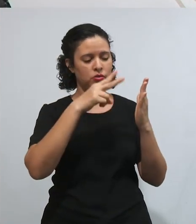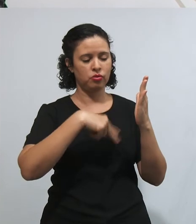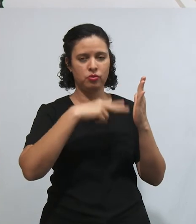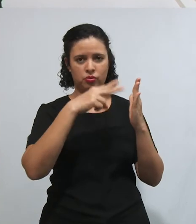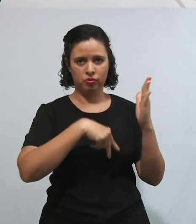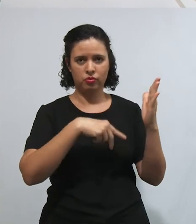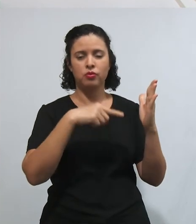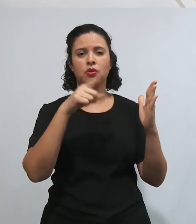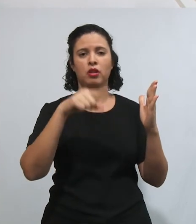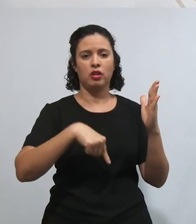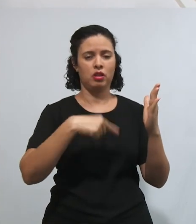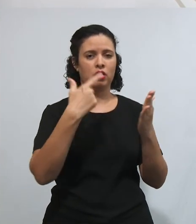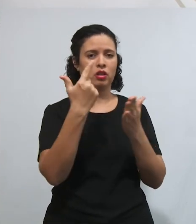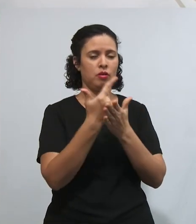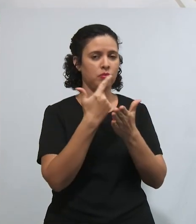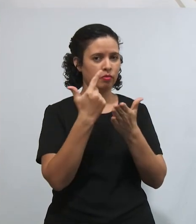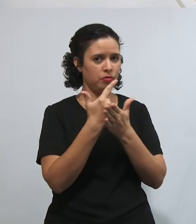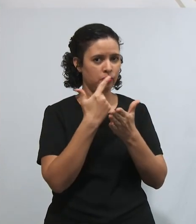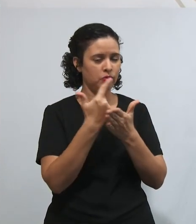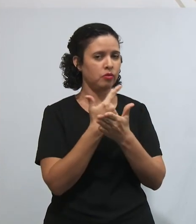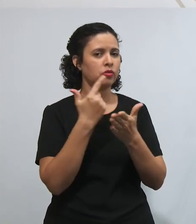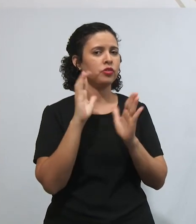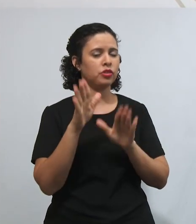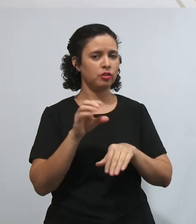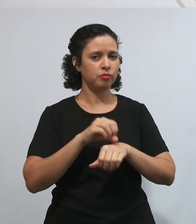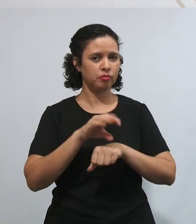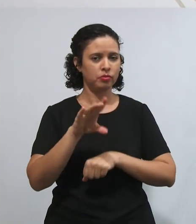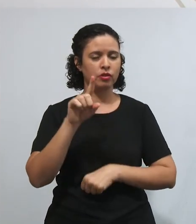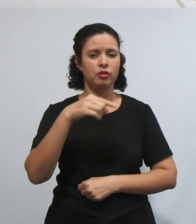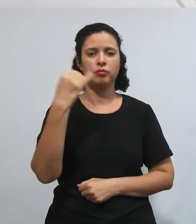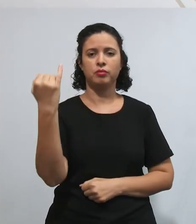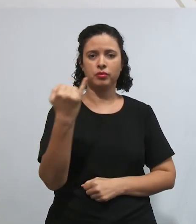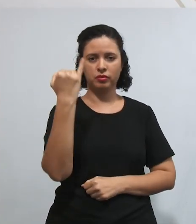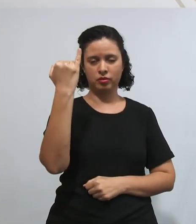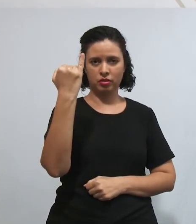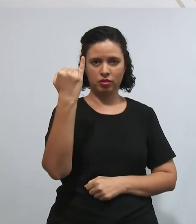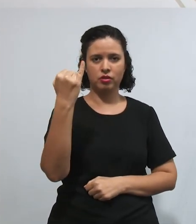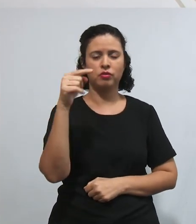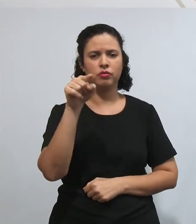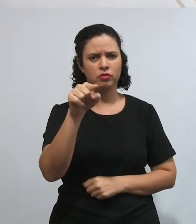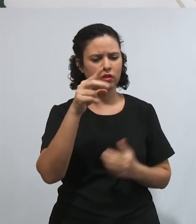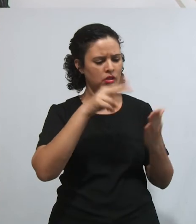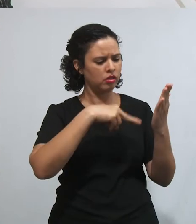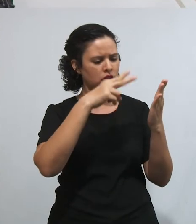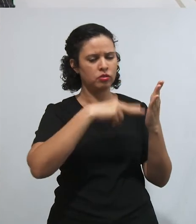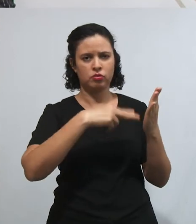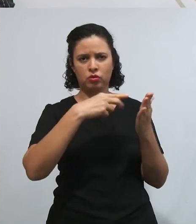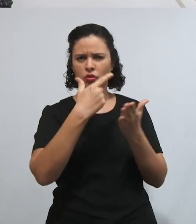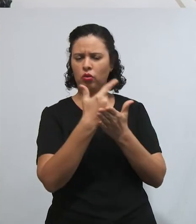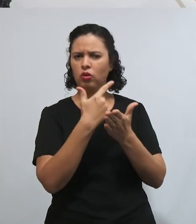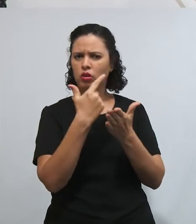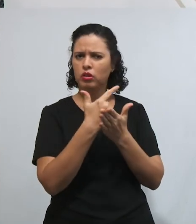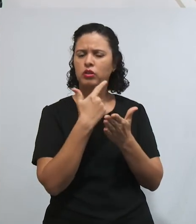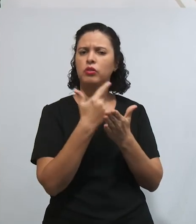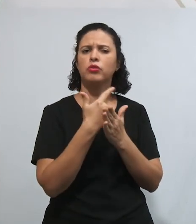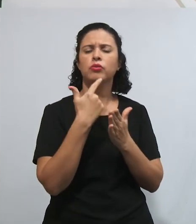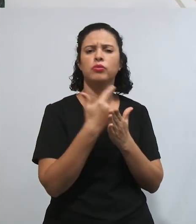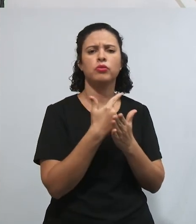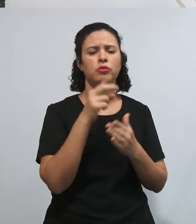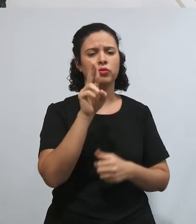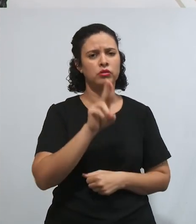da nossa bibliografia recomendada. É de extrema importância que você faça a leitura, acompanhamento,